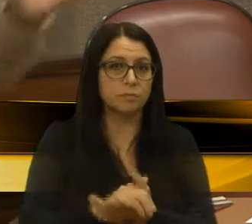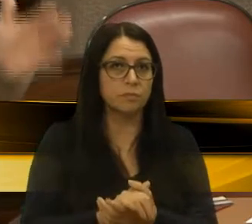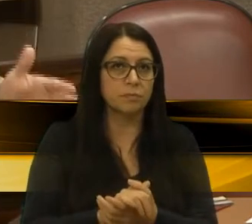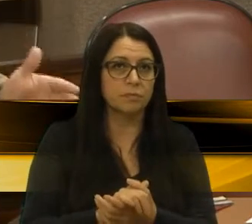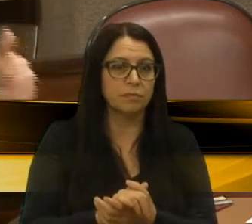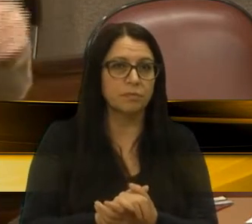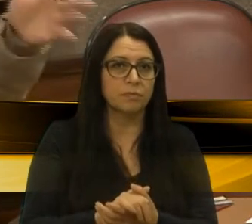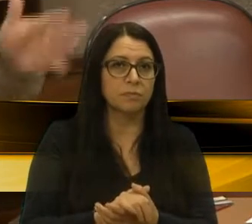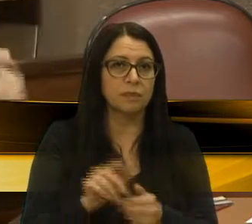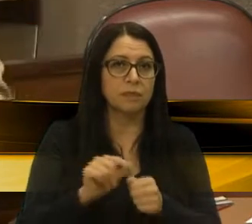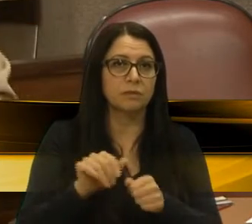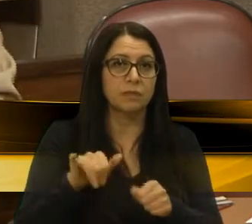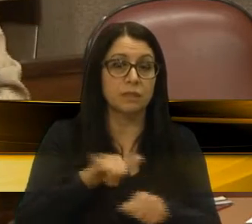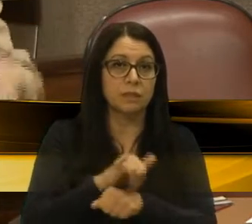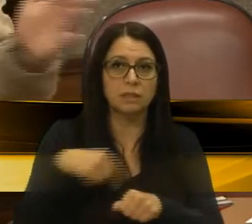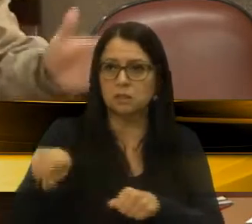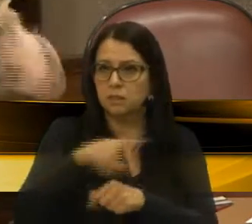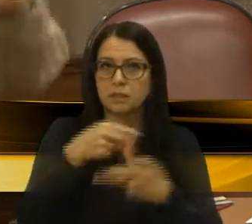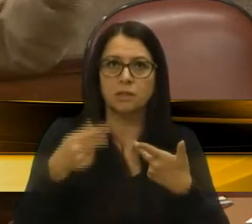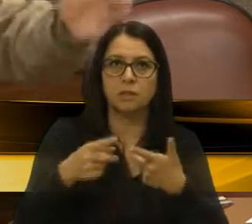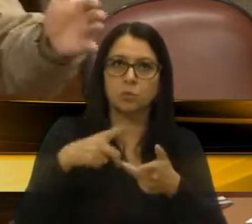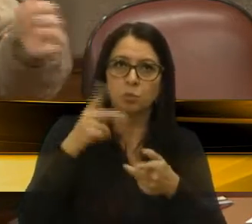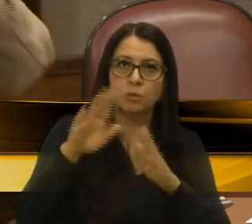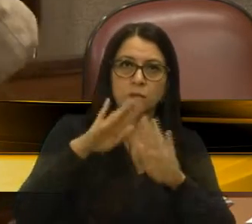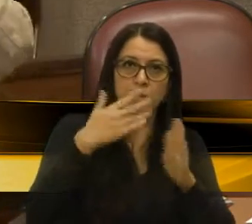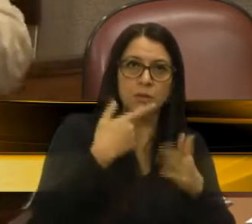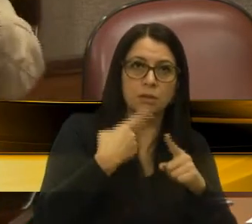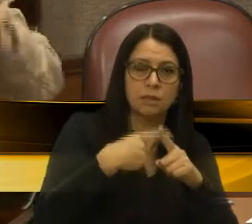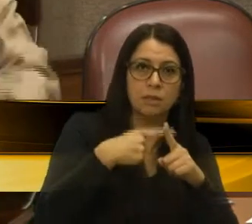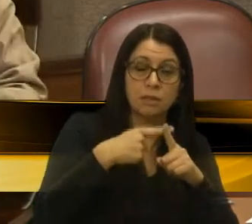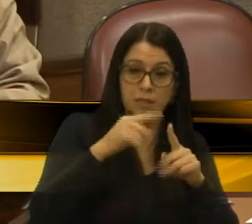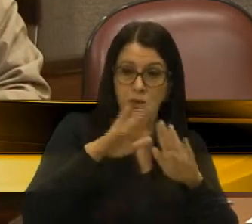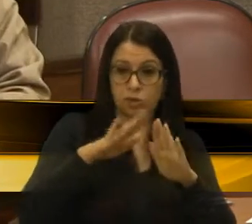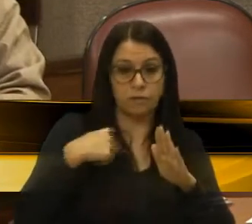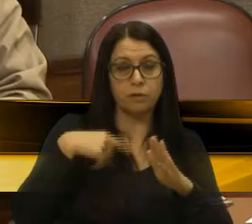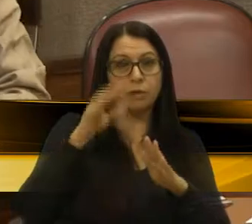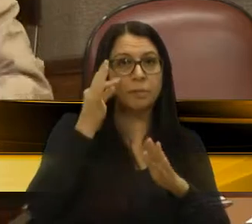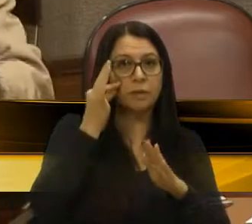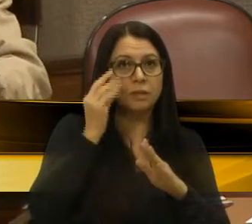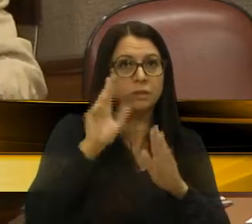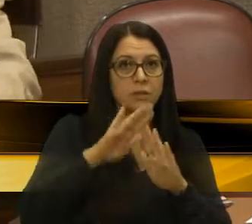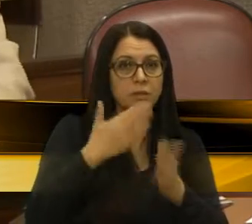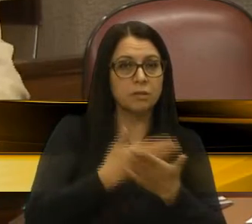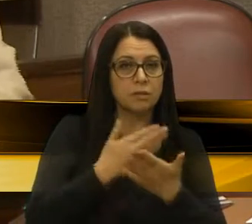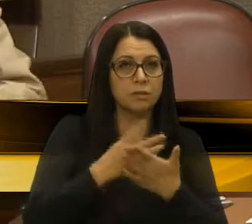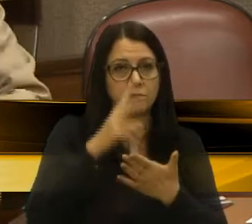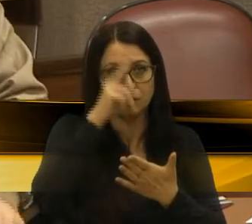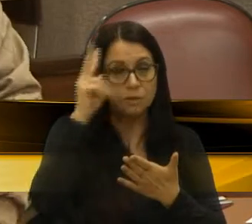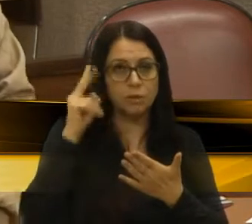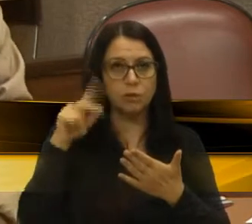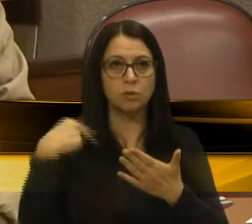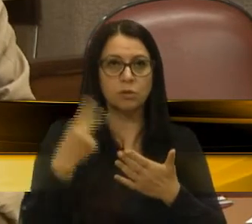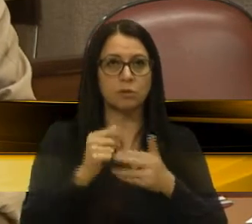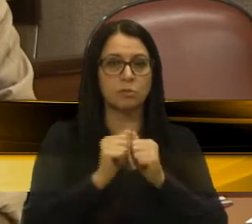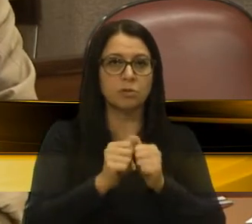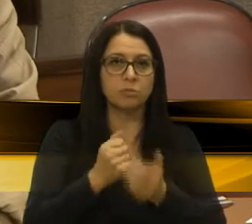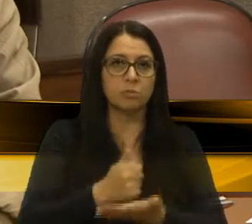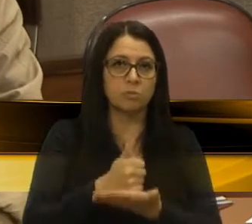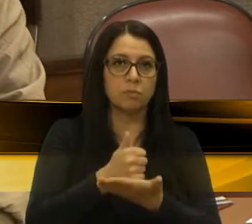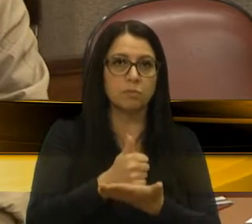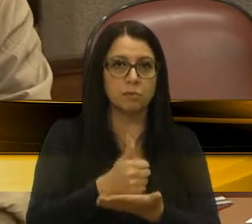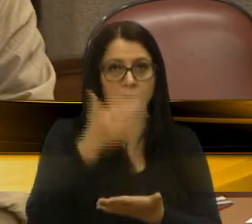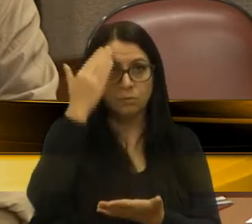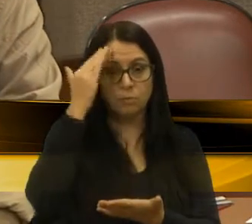prefere fazer suas demagogias aí nos bairros e utilizar de igreja, o problema é o senhor. Eu vou estar presente lá na escola, vereador Velocino Ezo, e nós estaremos lhe apoiando.